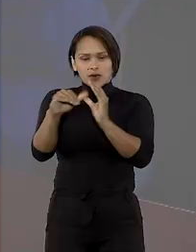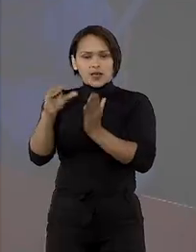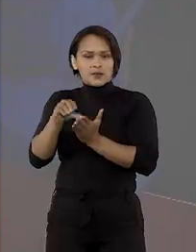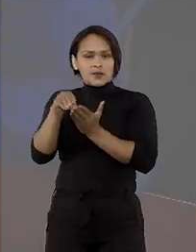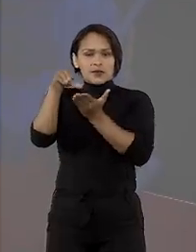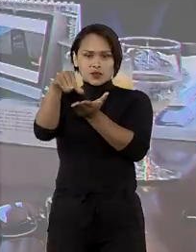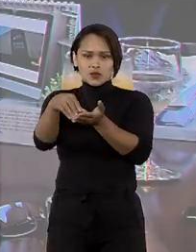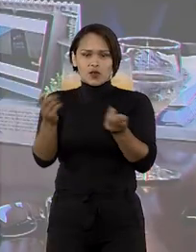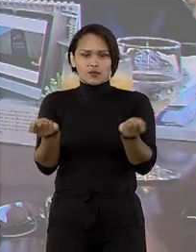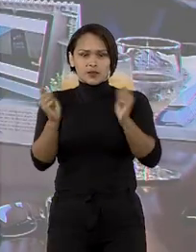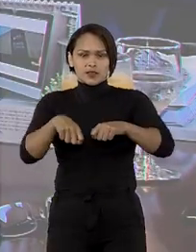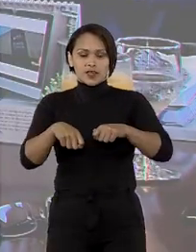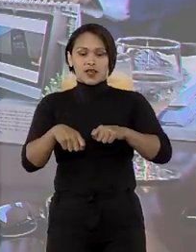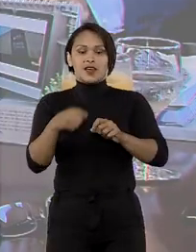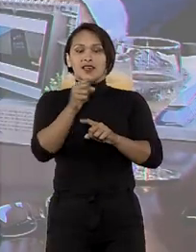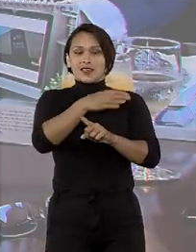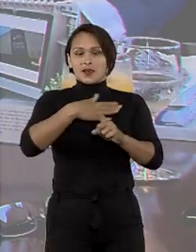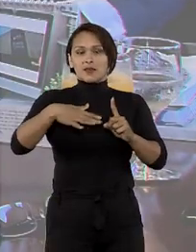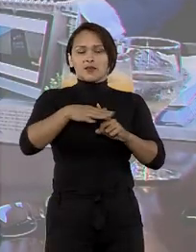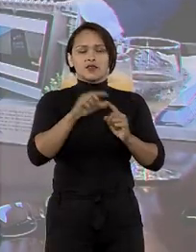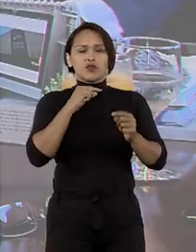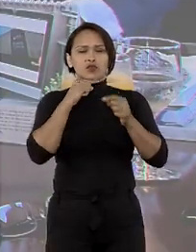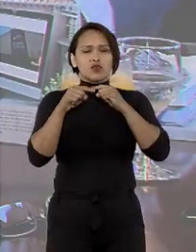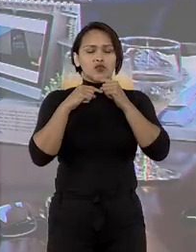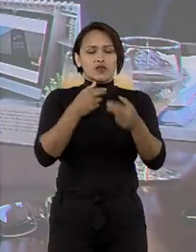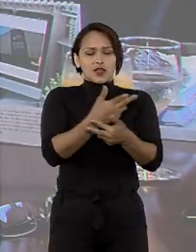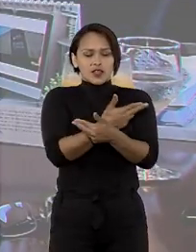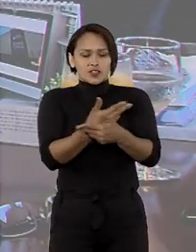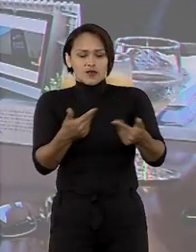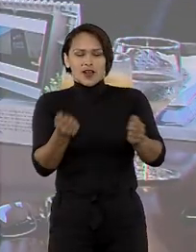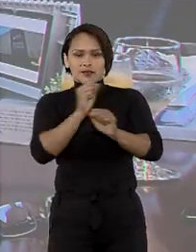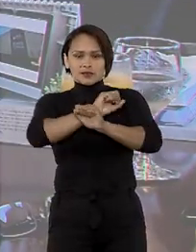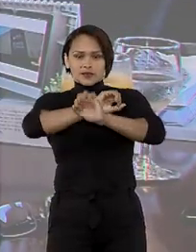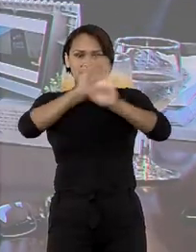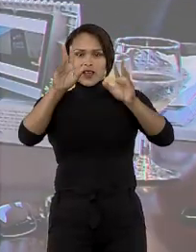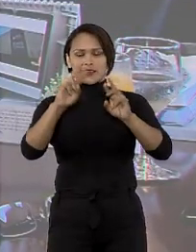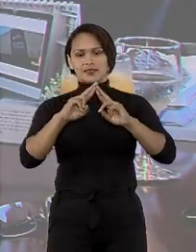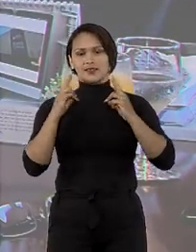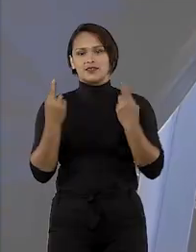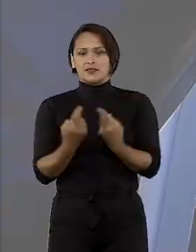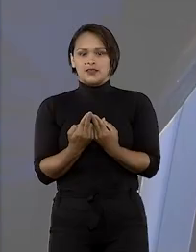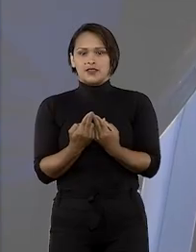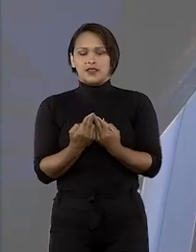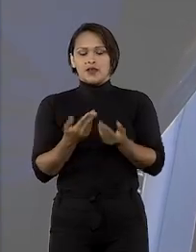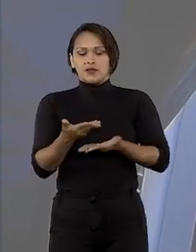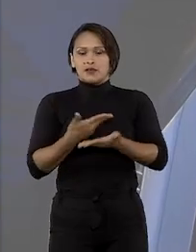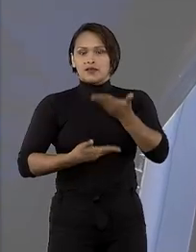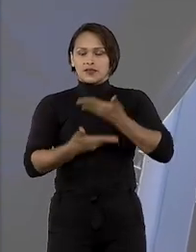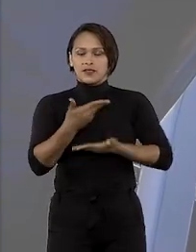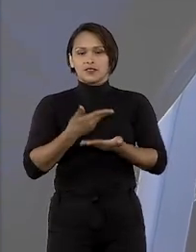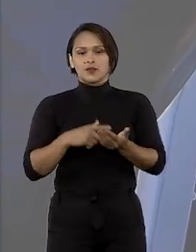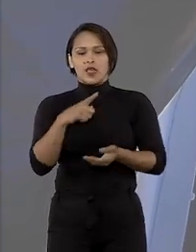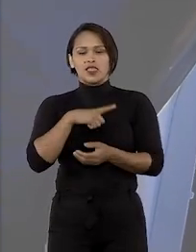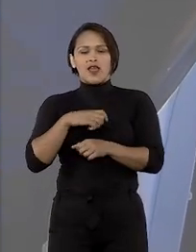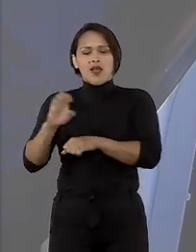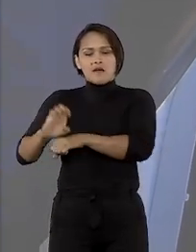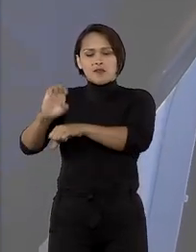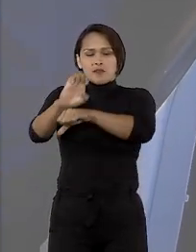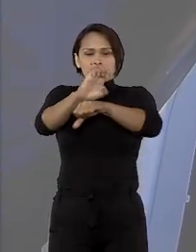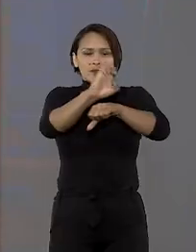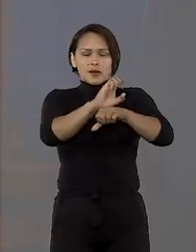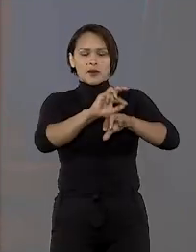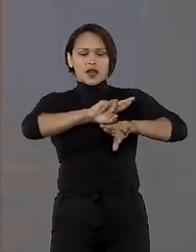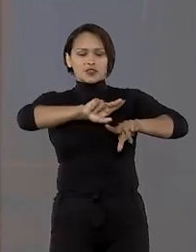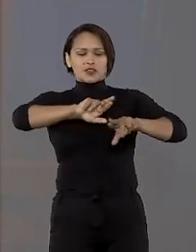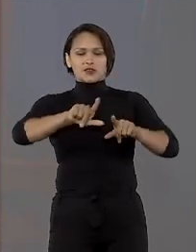competentes e a população teve dúvidas de várias naturezas esclarecidas nas reuniões. Os participantes têm vindo de todo o Brasil